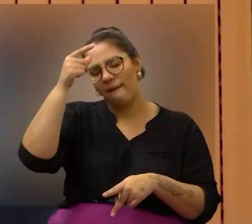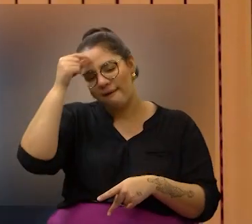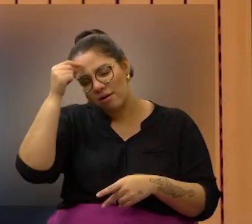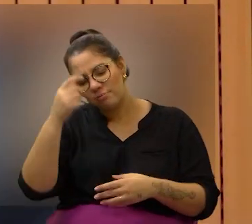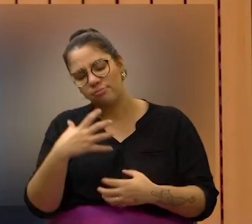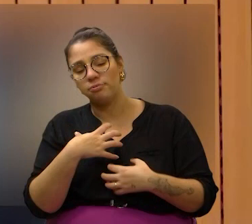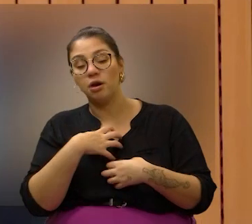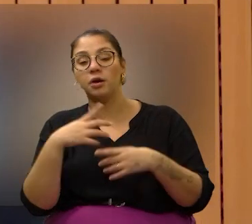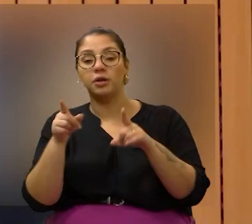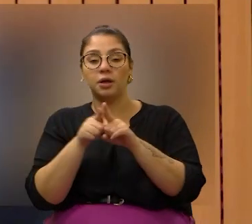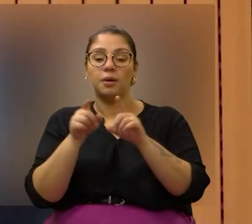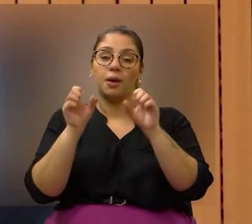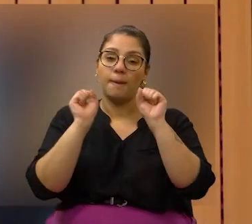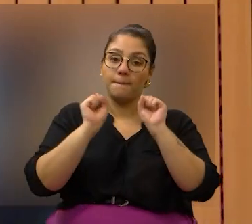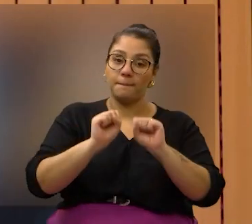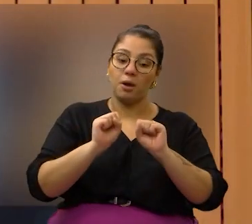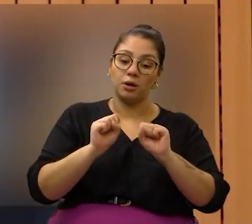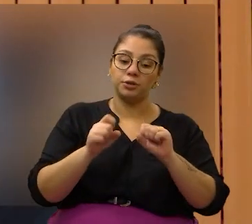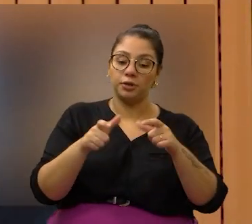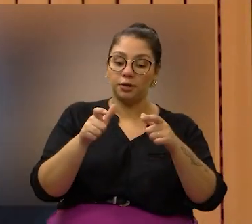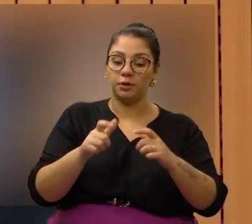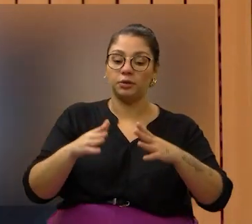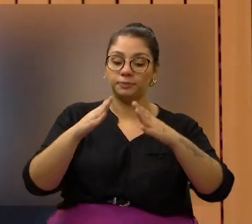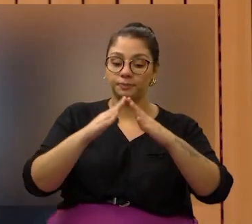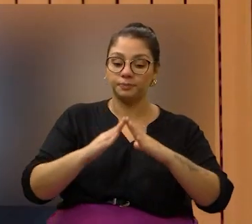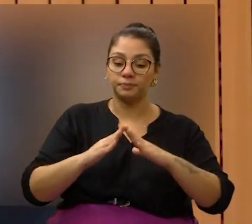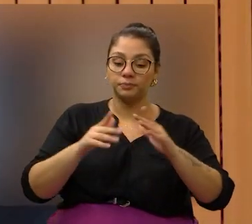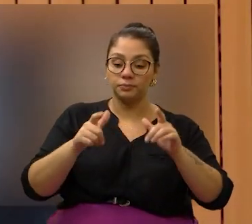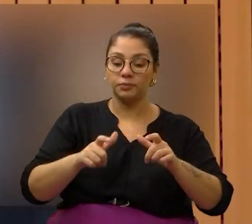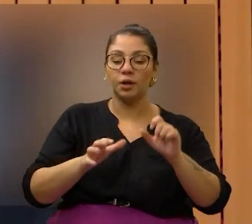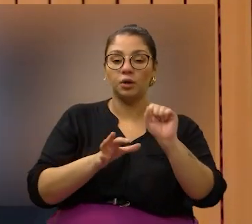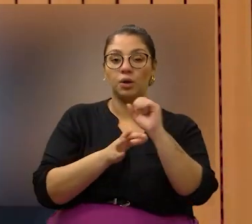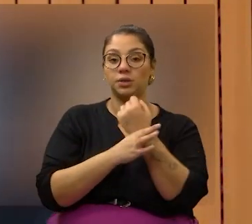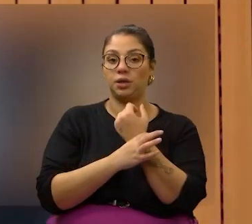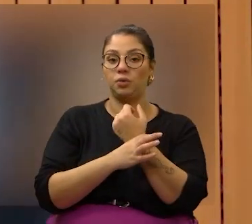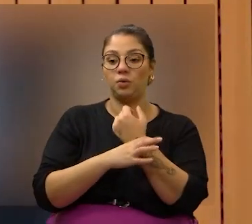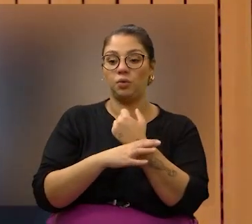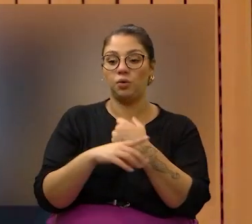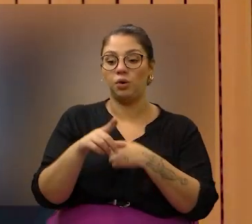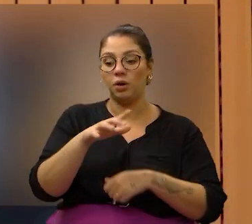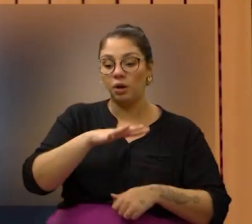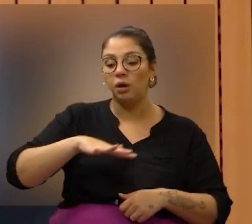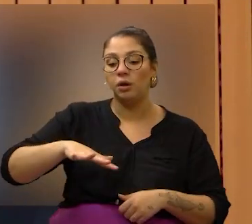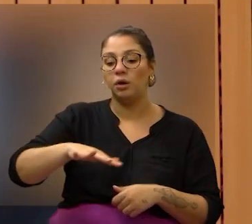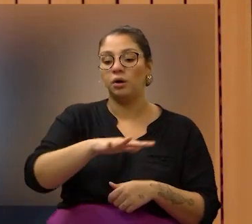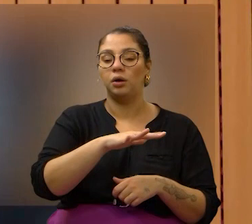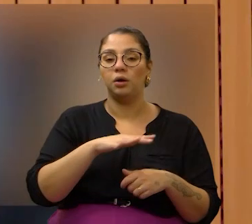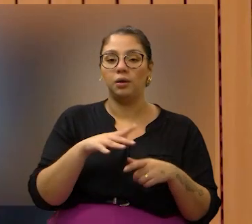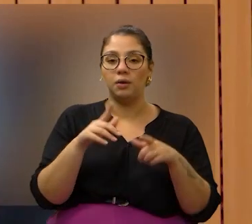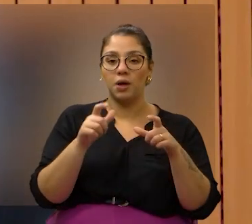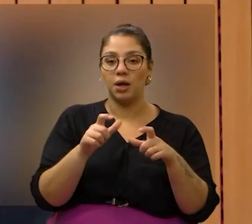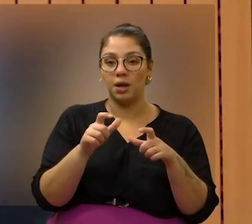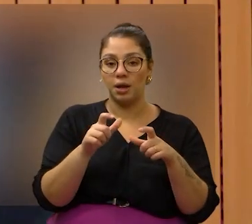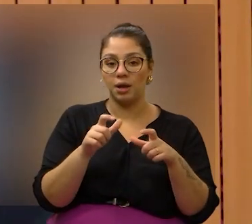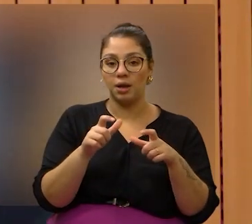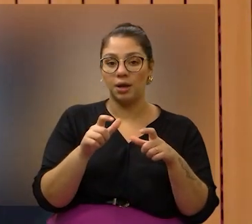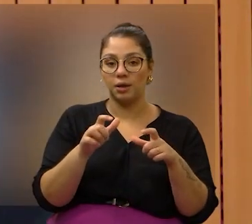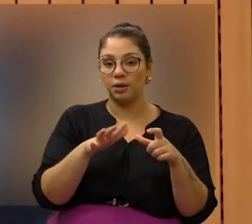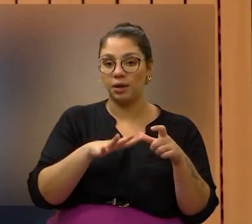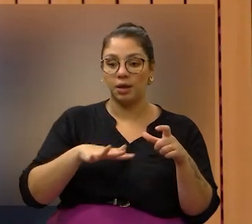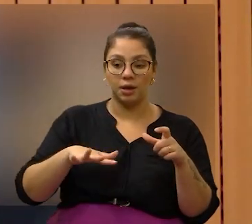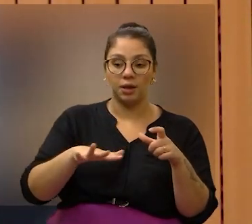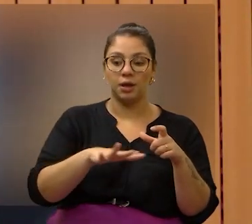existente e possibilitar uma ocupação segura no entorno daquela área